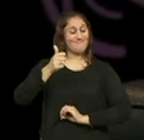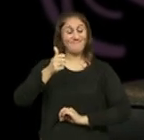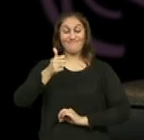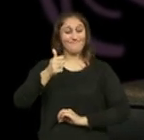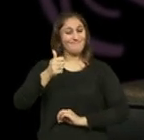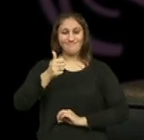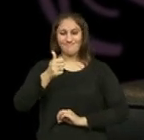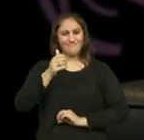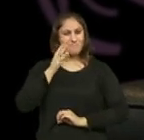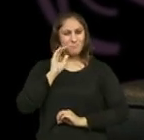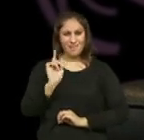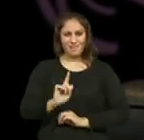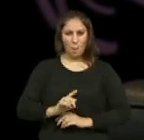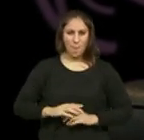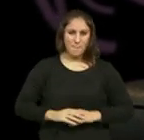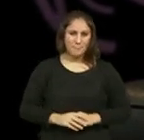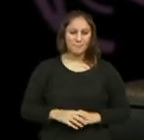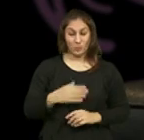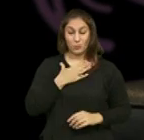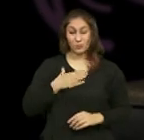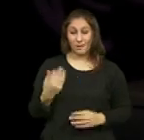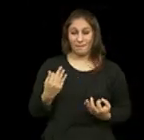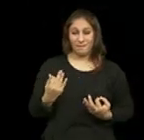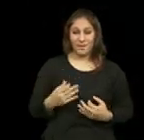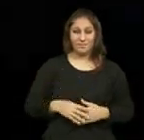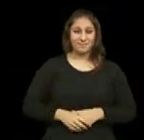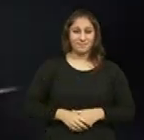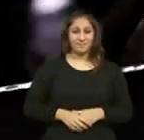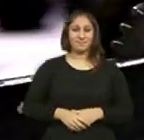não me parece, era bom.